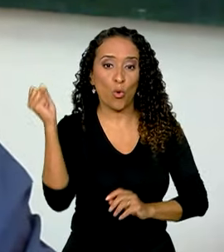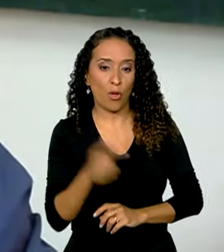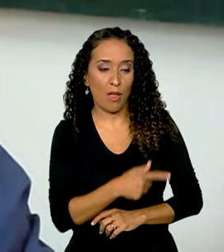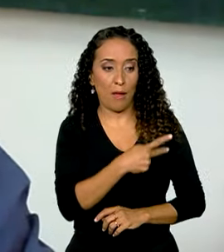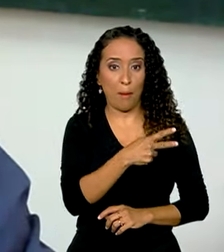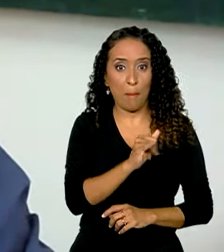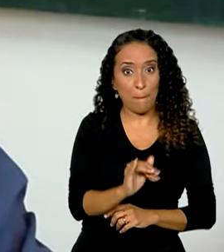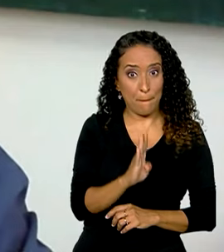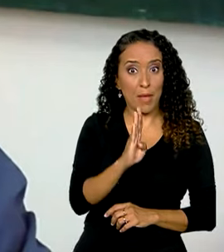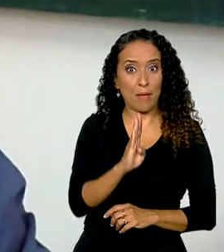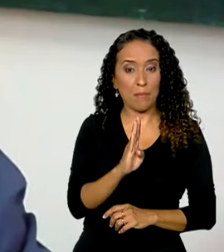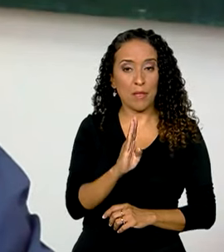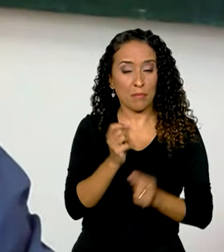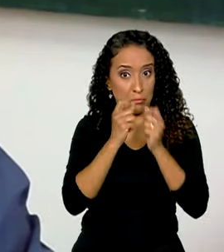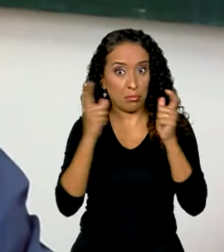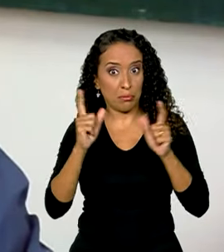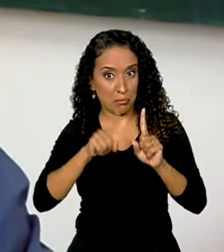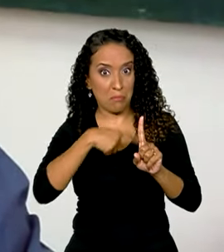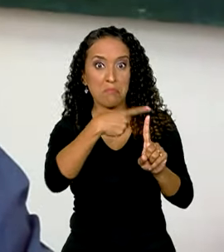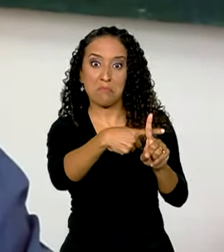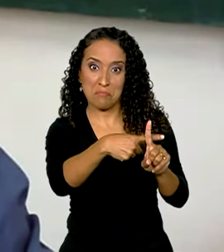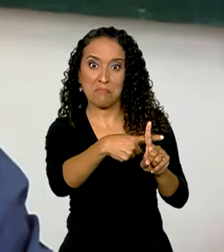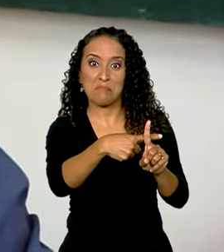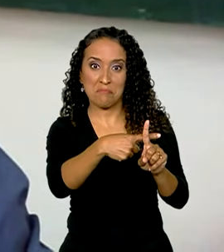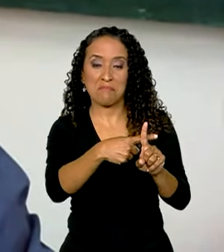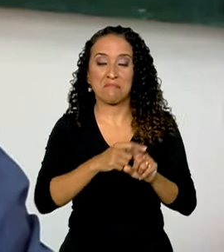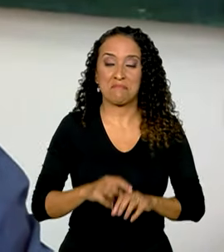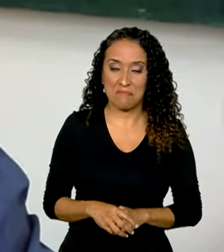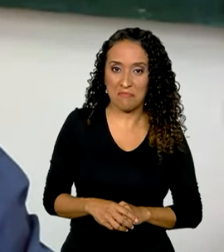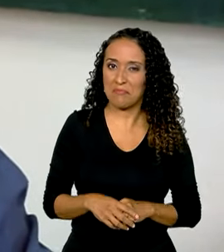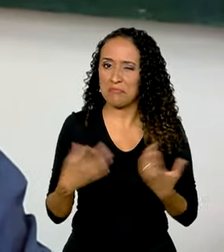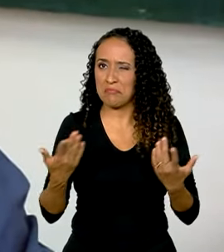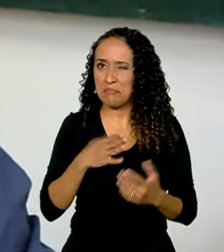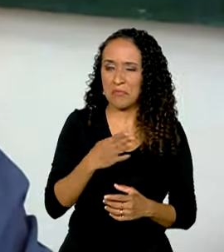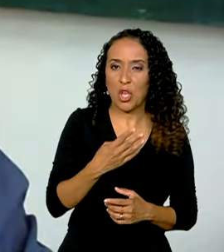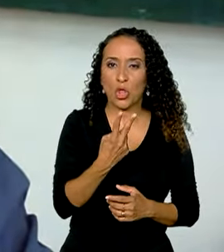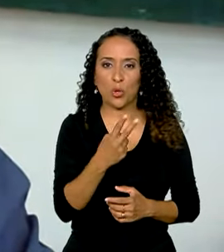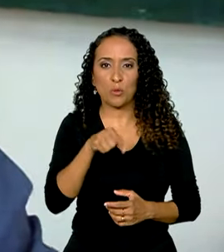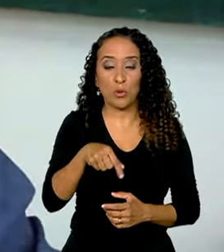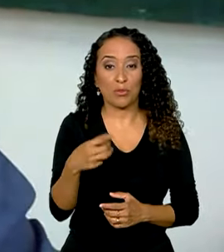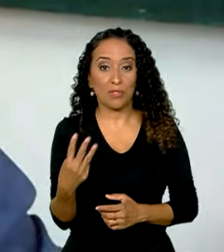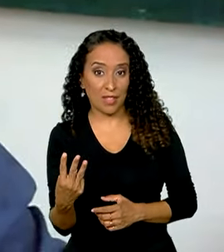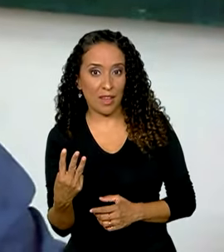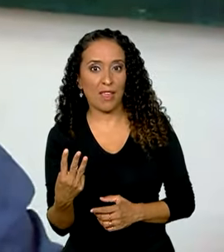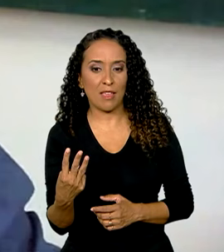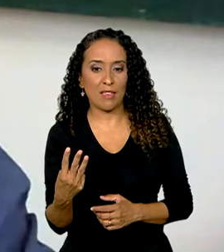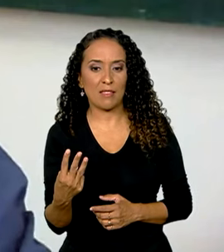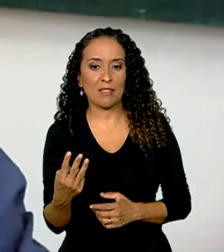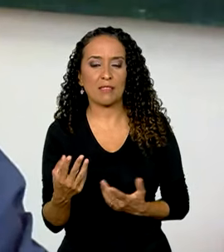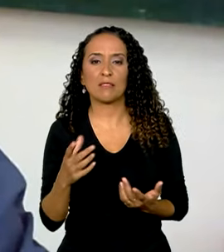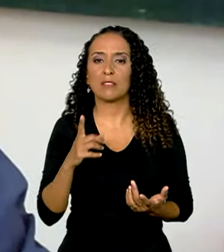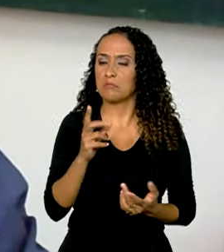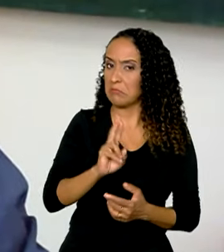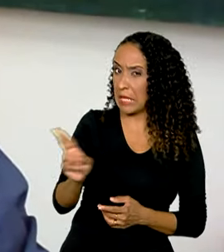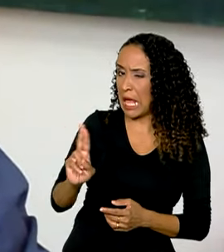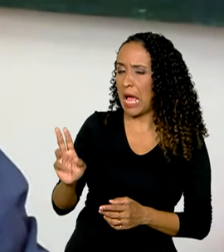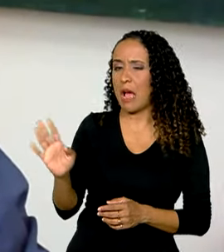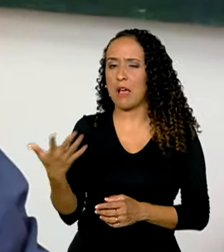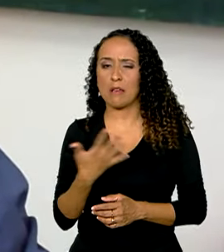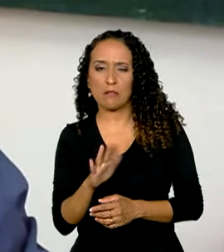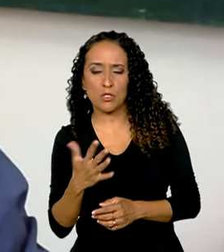surpreendeu para mais. O crescimento do PIB foi mais ou menos 2,3% em termos reais per capita